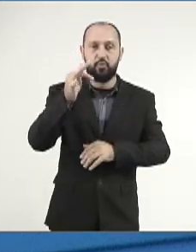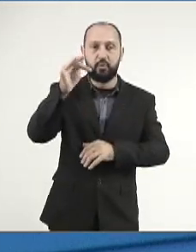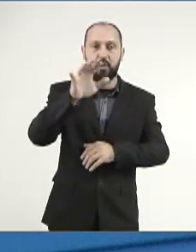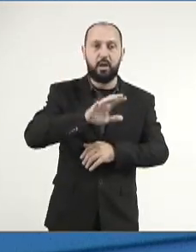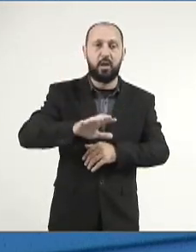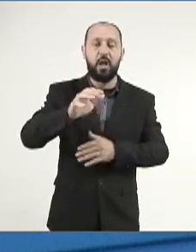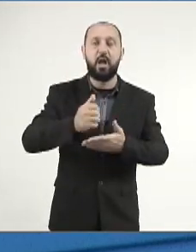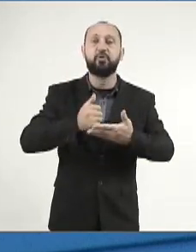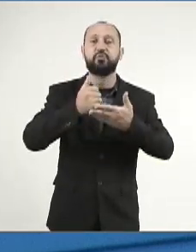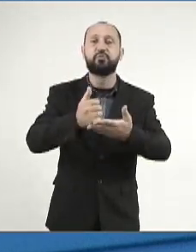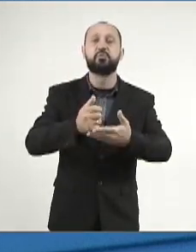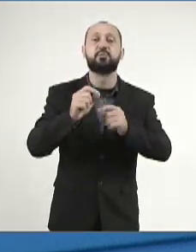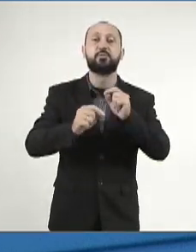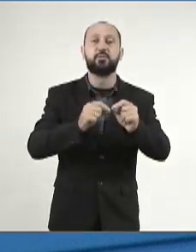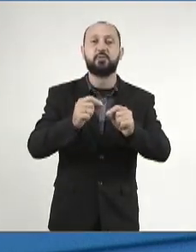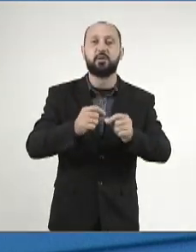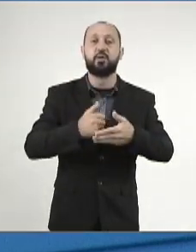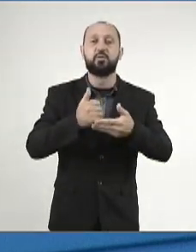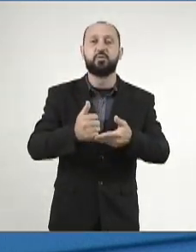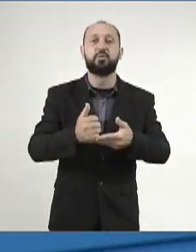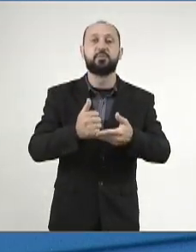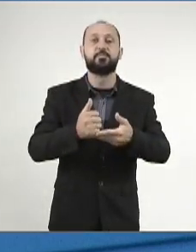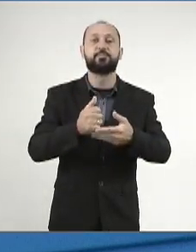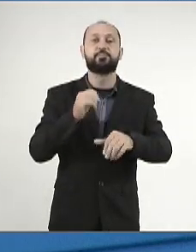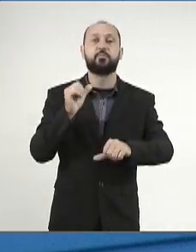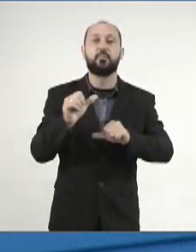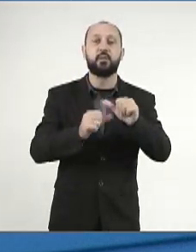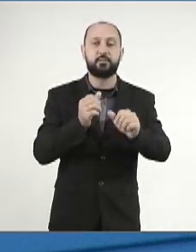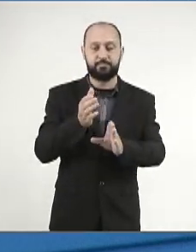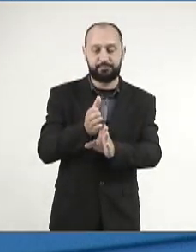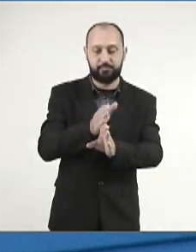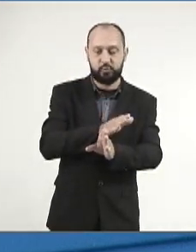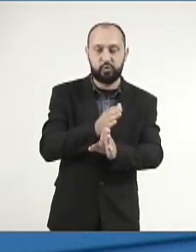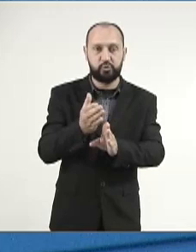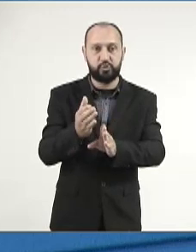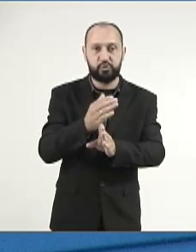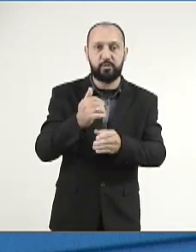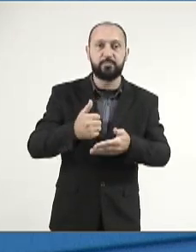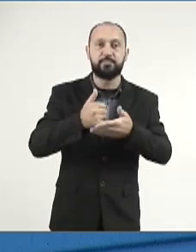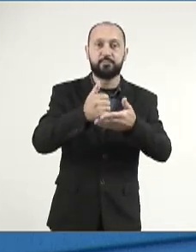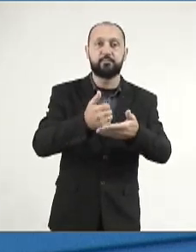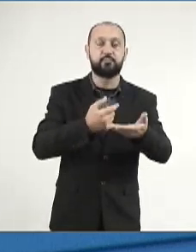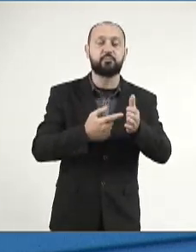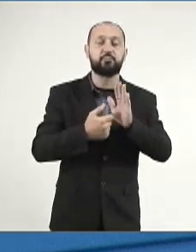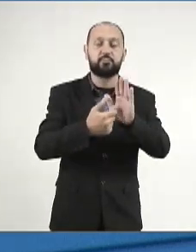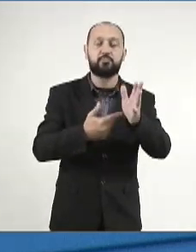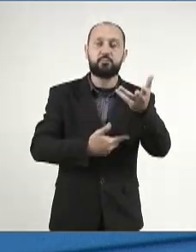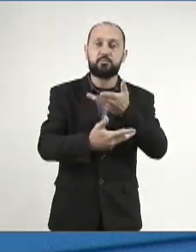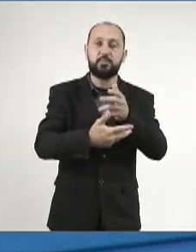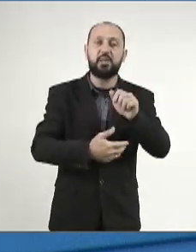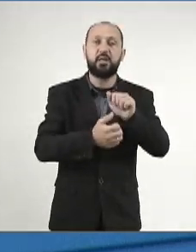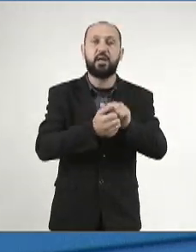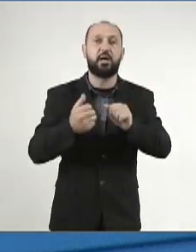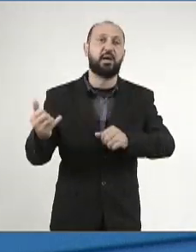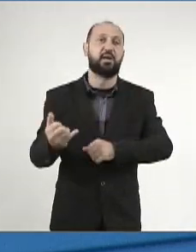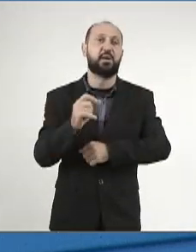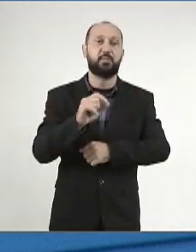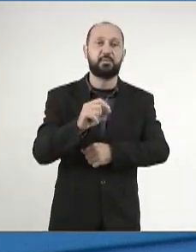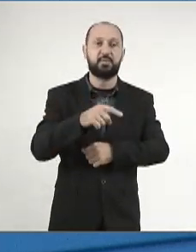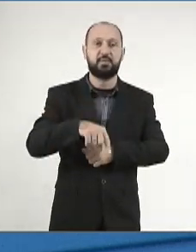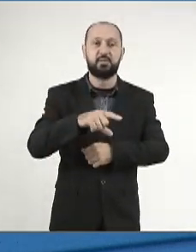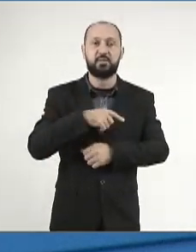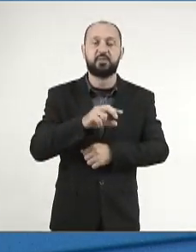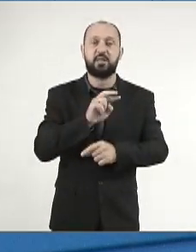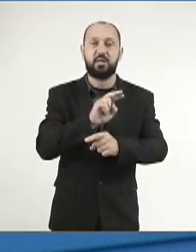beneficiará de colaborações transfronteriças, destacando a grande importância de